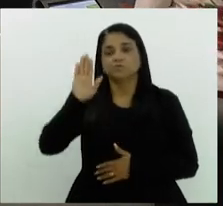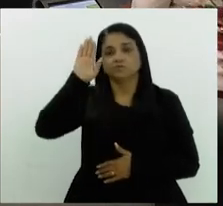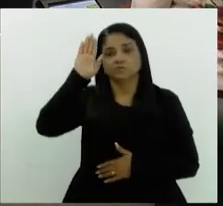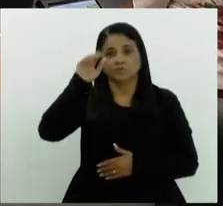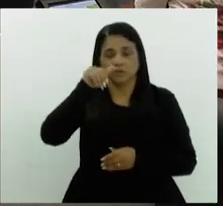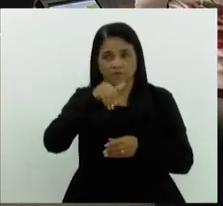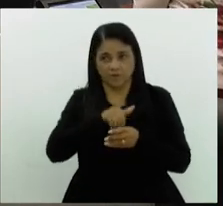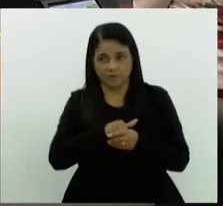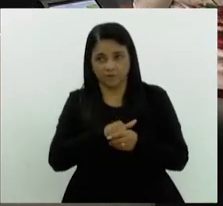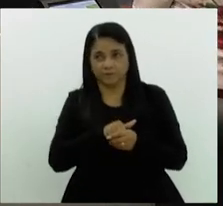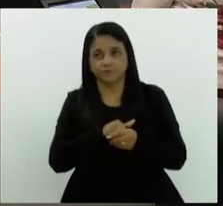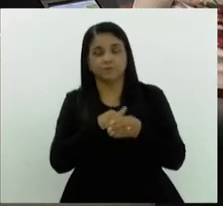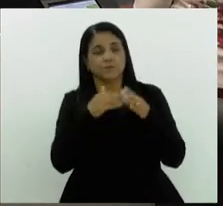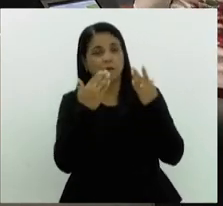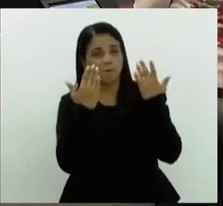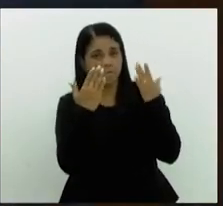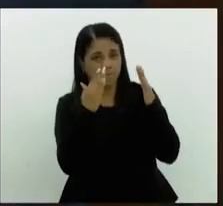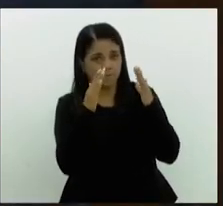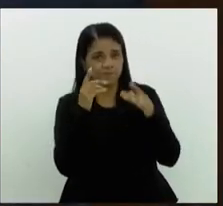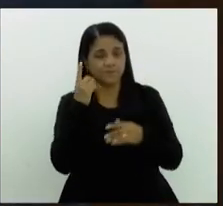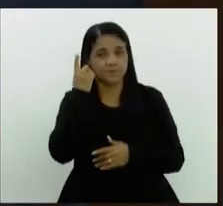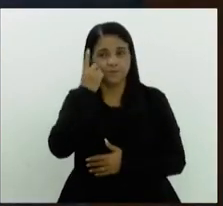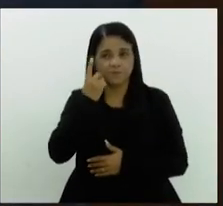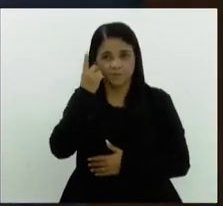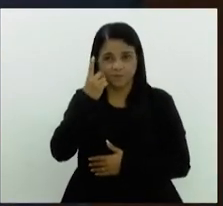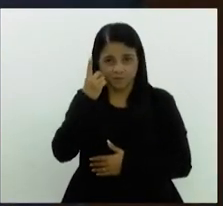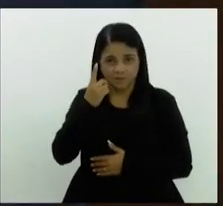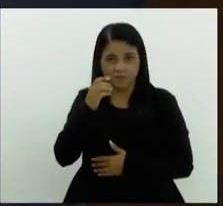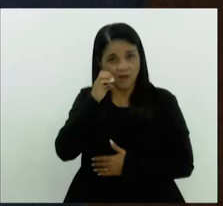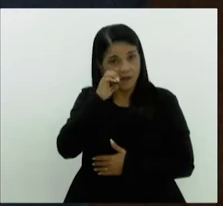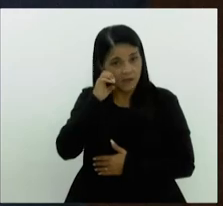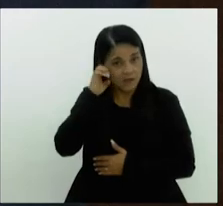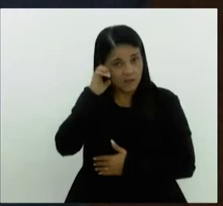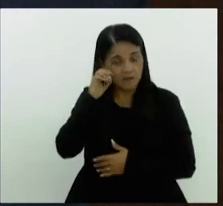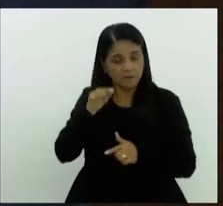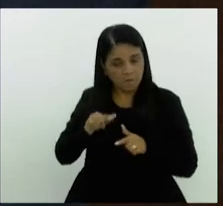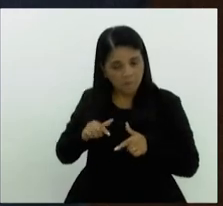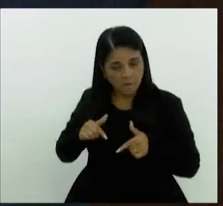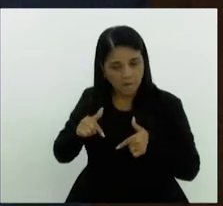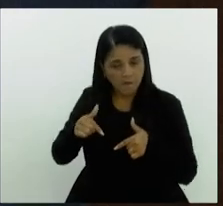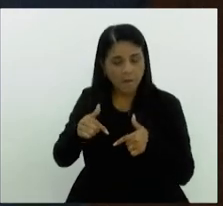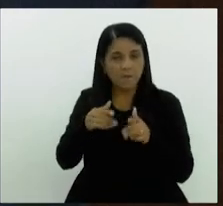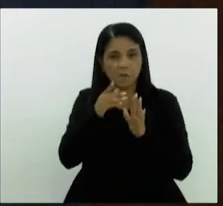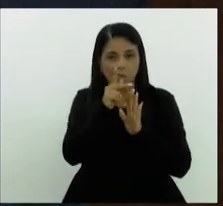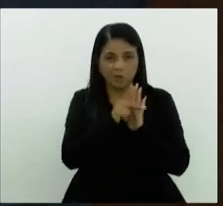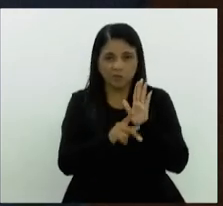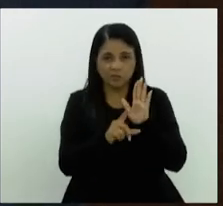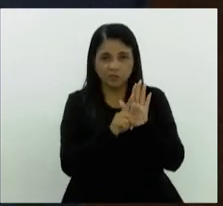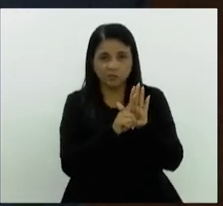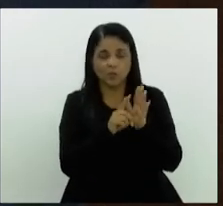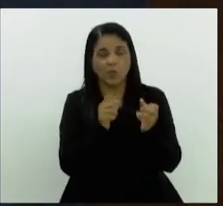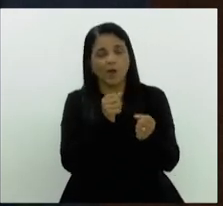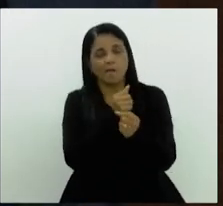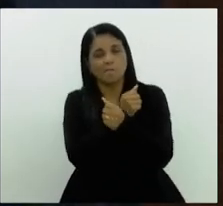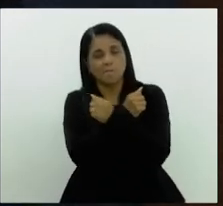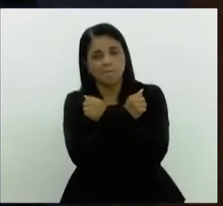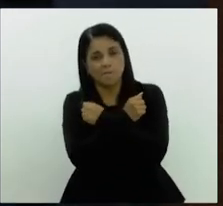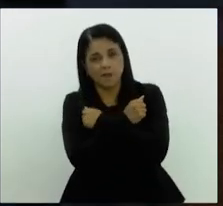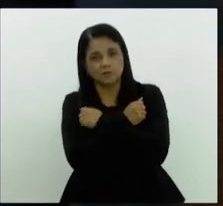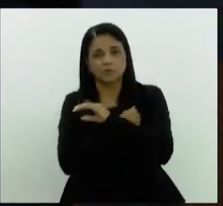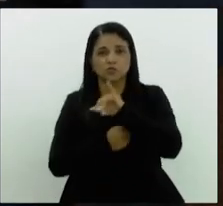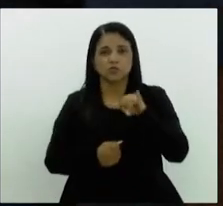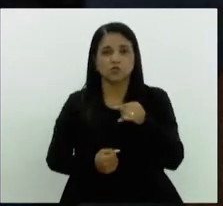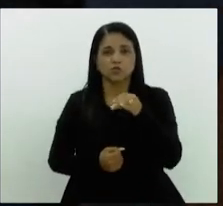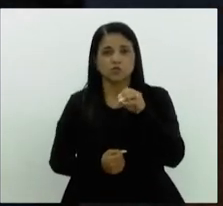Queria parabenizar a deputada Élica pela iniciativa e mandar um abraço aqui para o Josa,